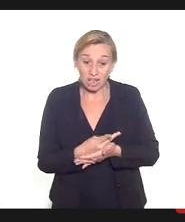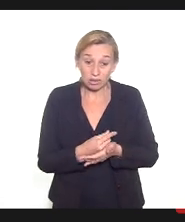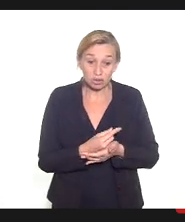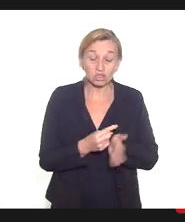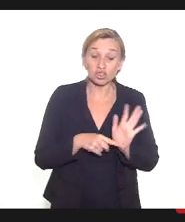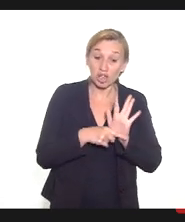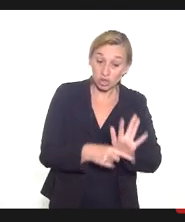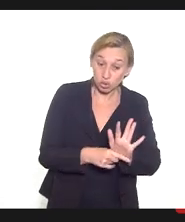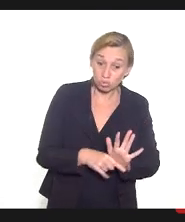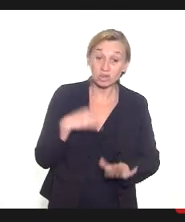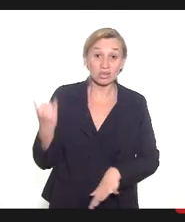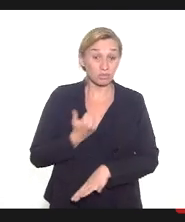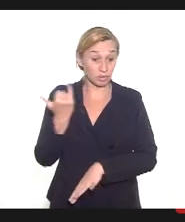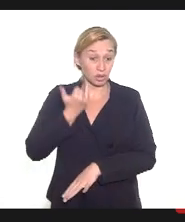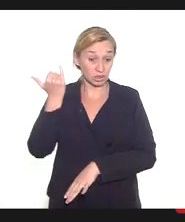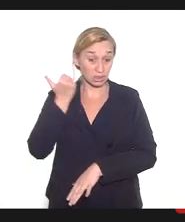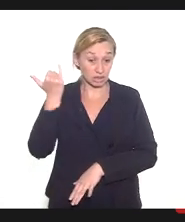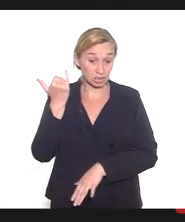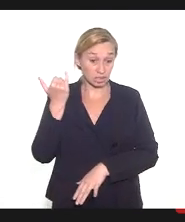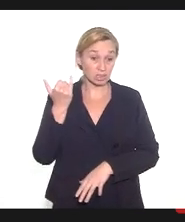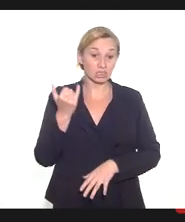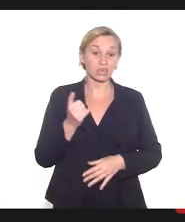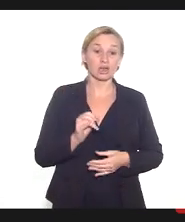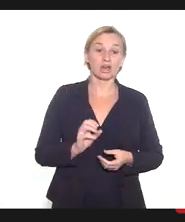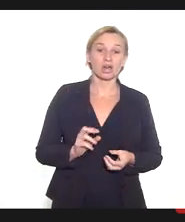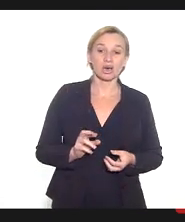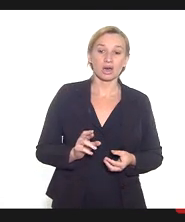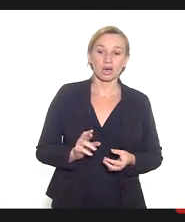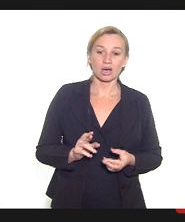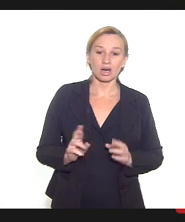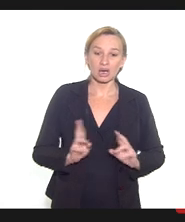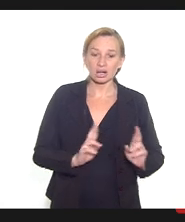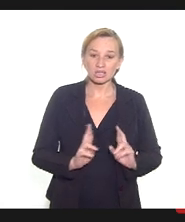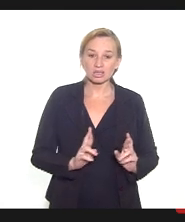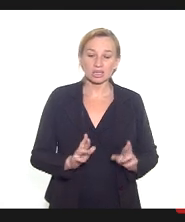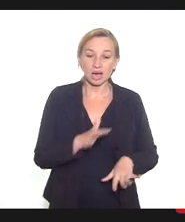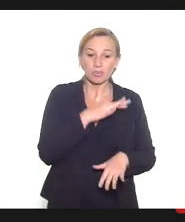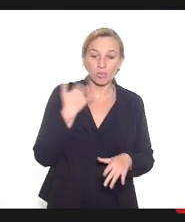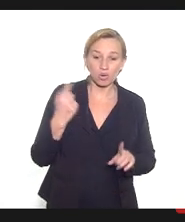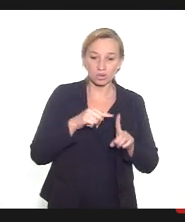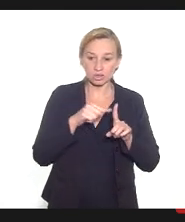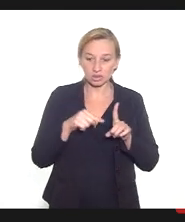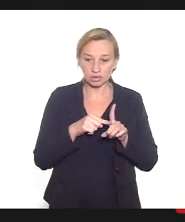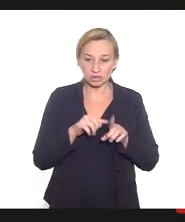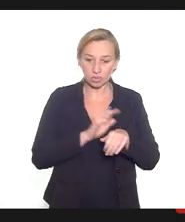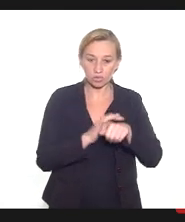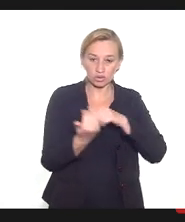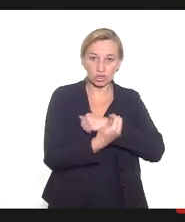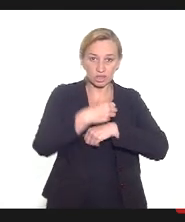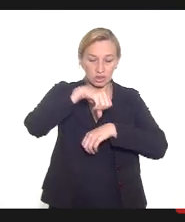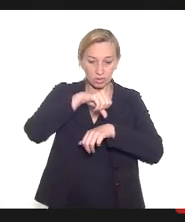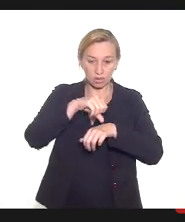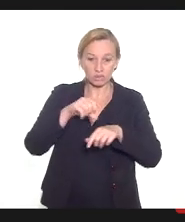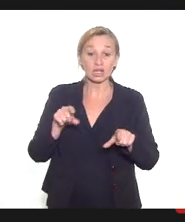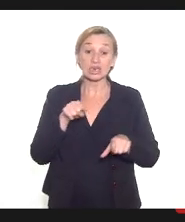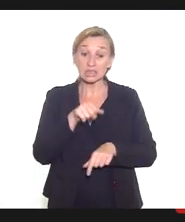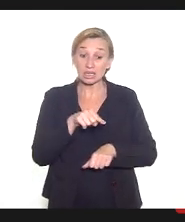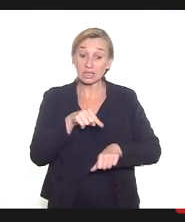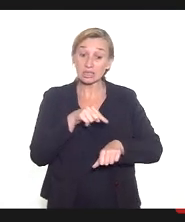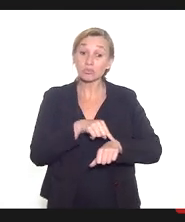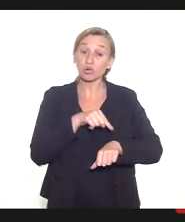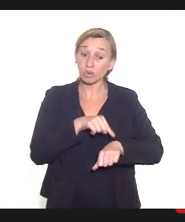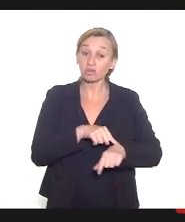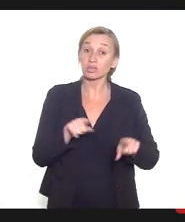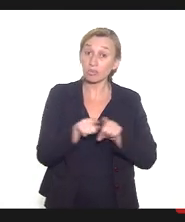importantes mortes associadas à morte materna por Covid-19. E foi nesse momento